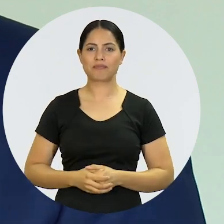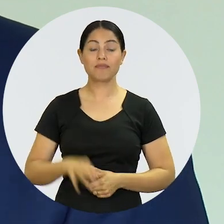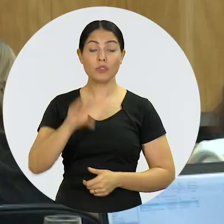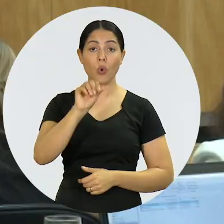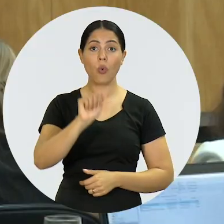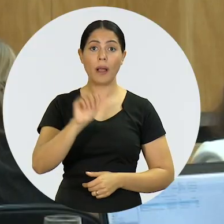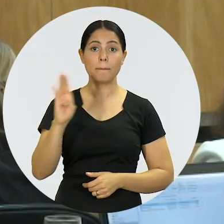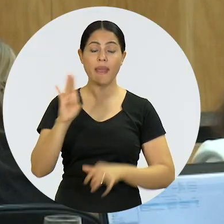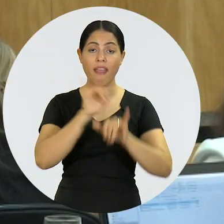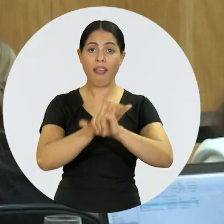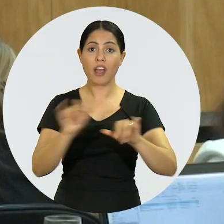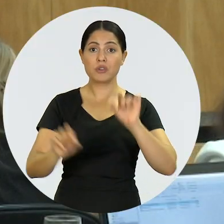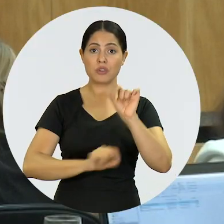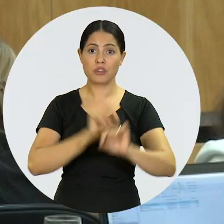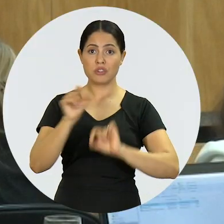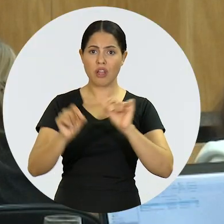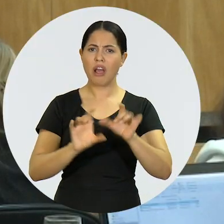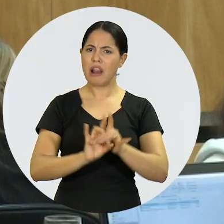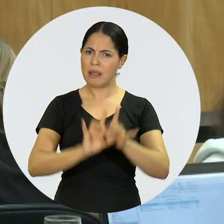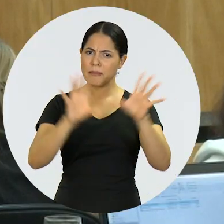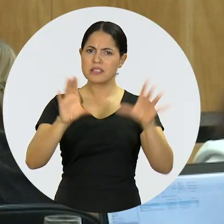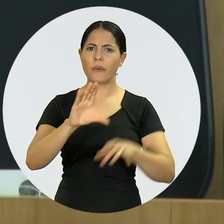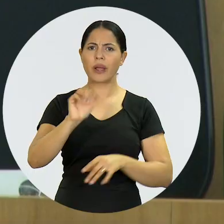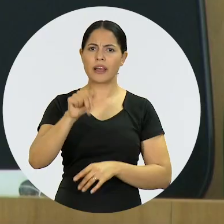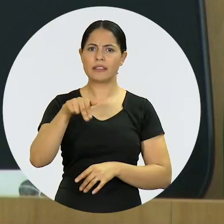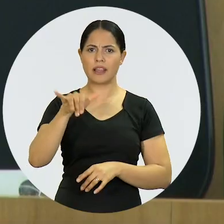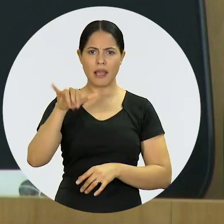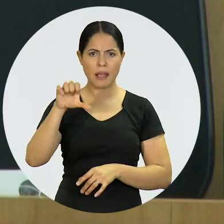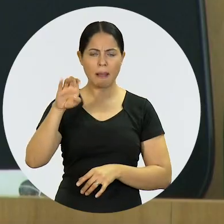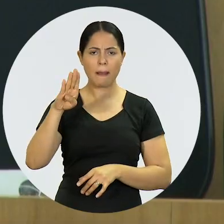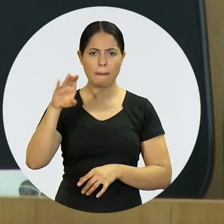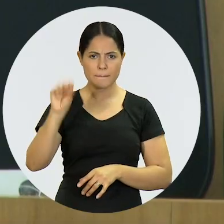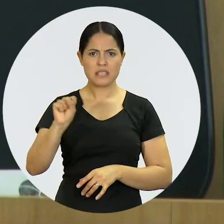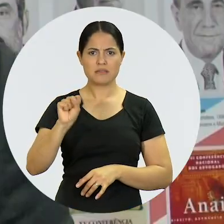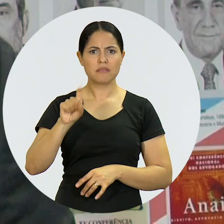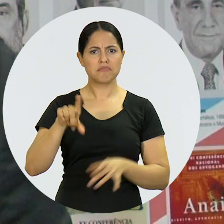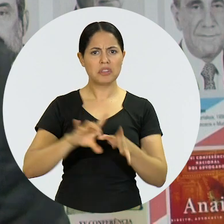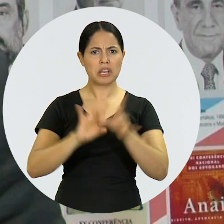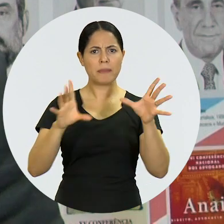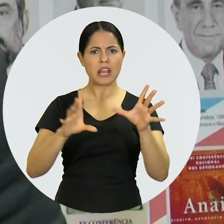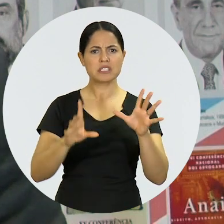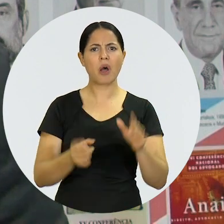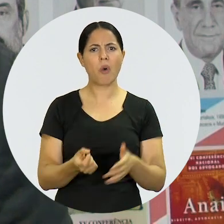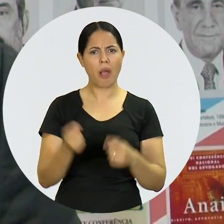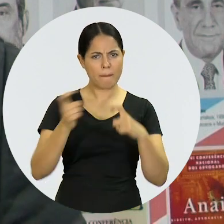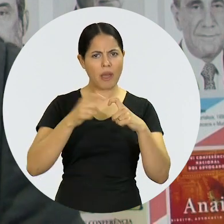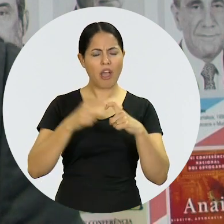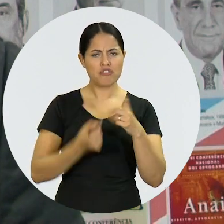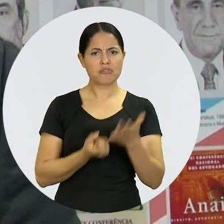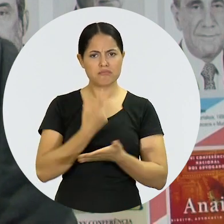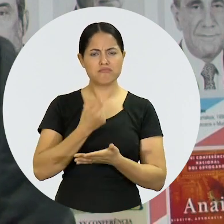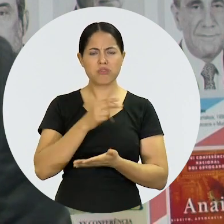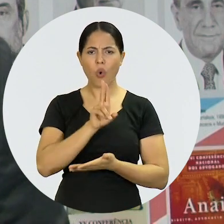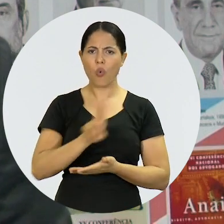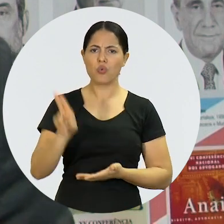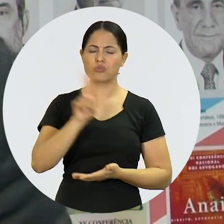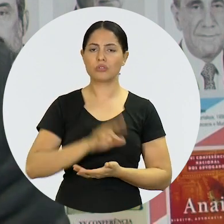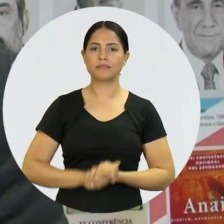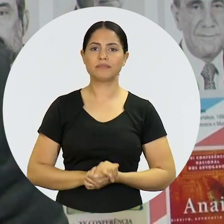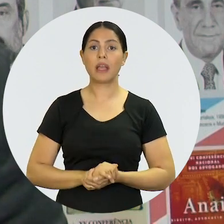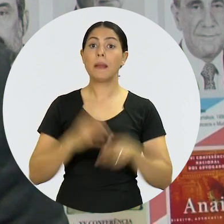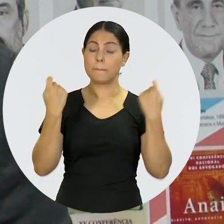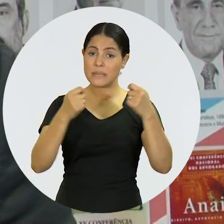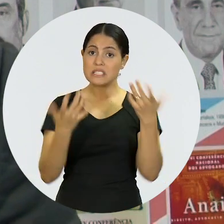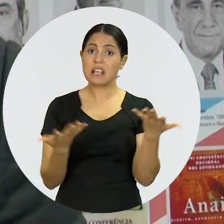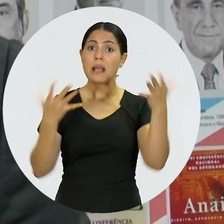brasileira. OAB defende a regulamentação da cannabis para fins medicinais. Procurar, implementar e efetivar